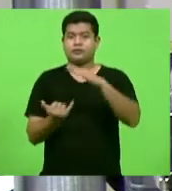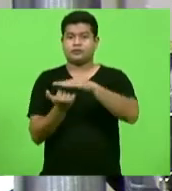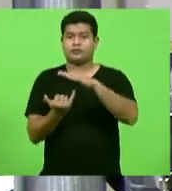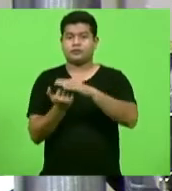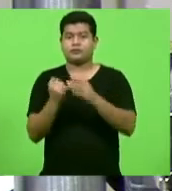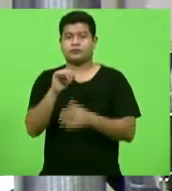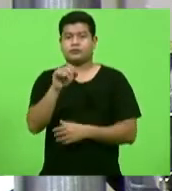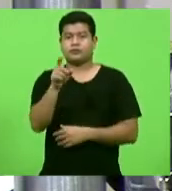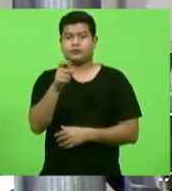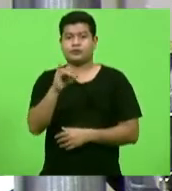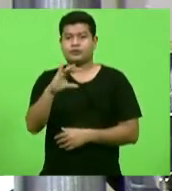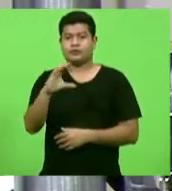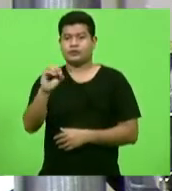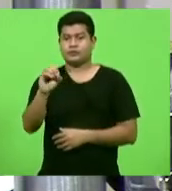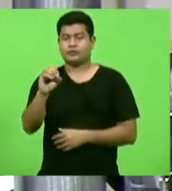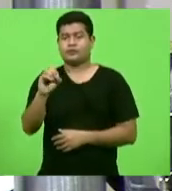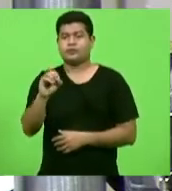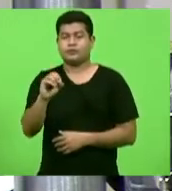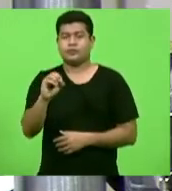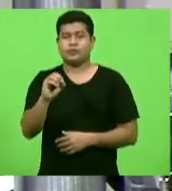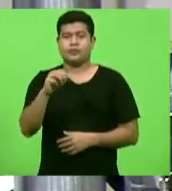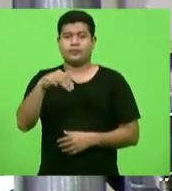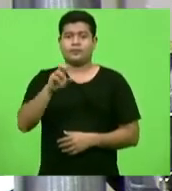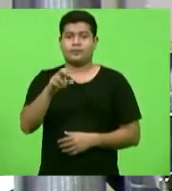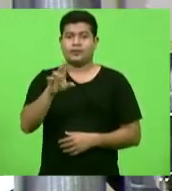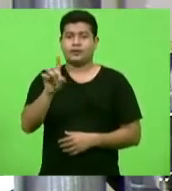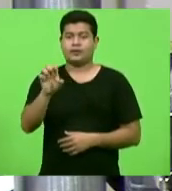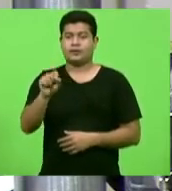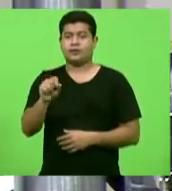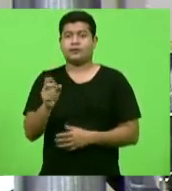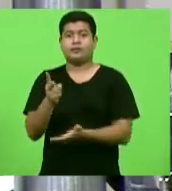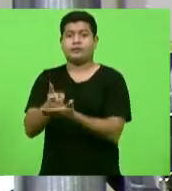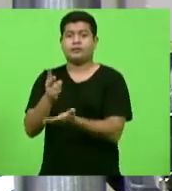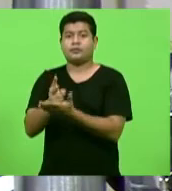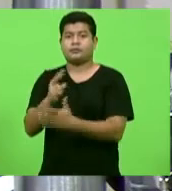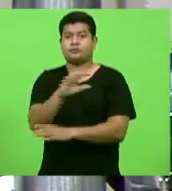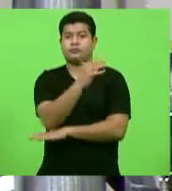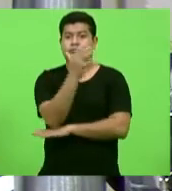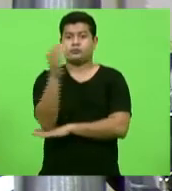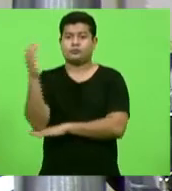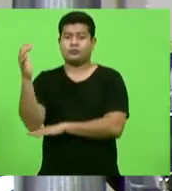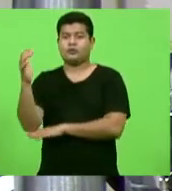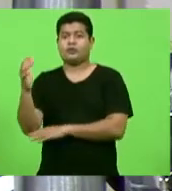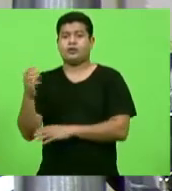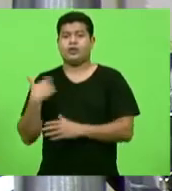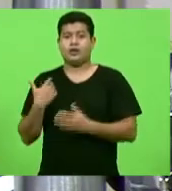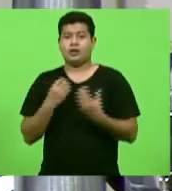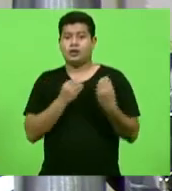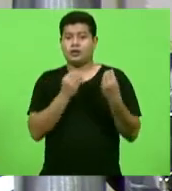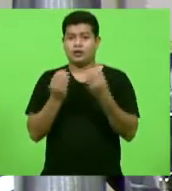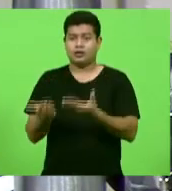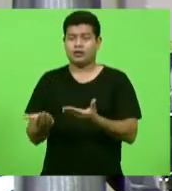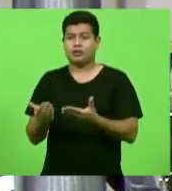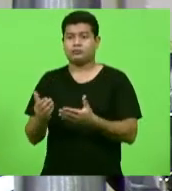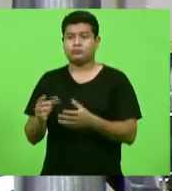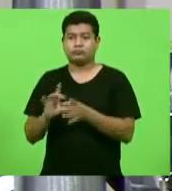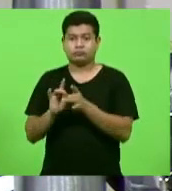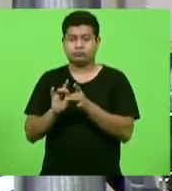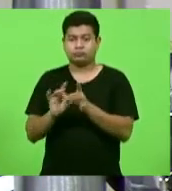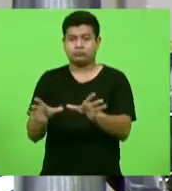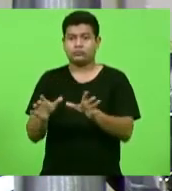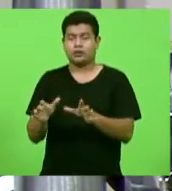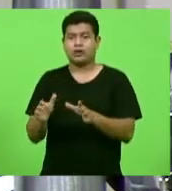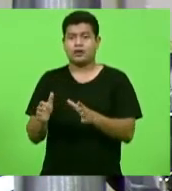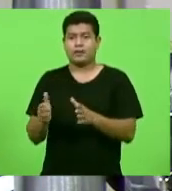de conservação da biodiversidade, para que seja concedido trânsito livre aos